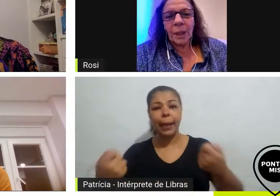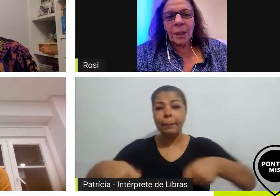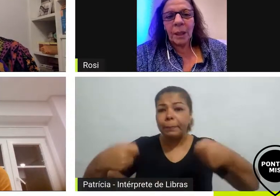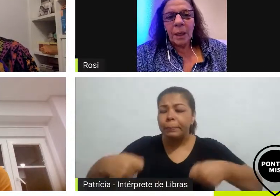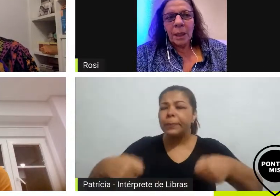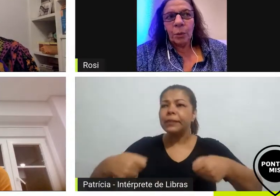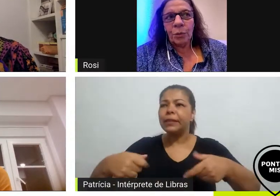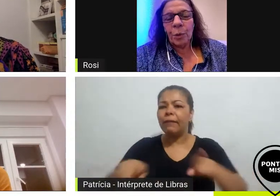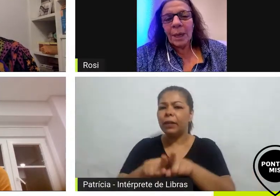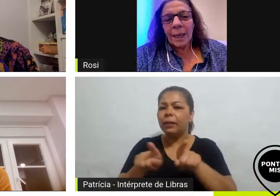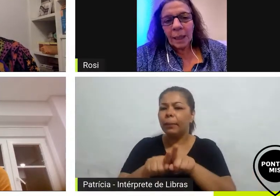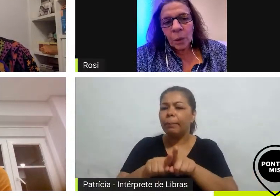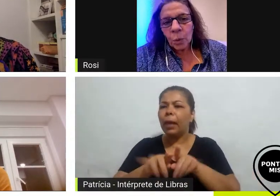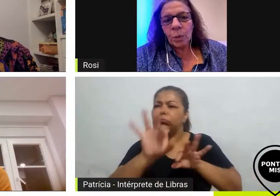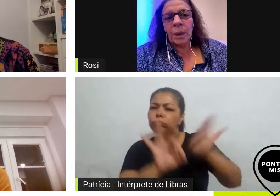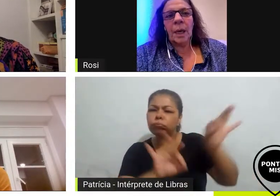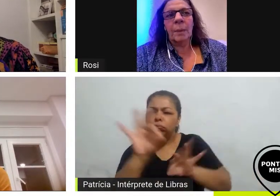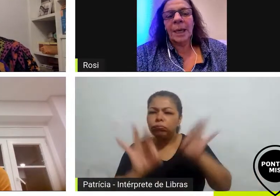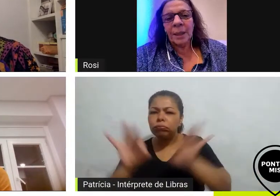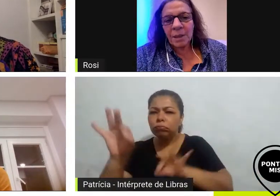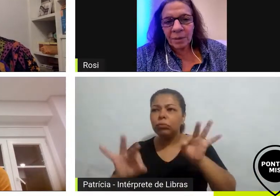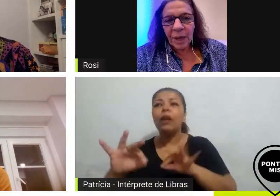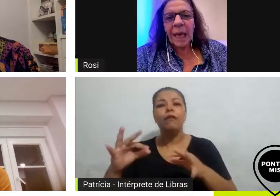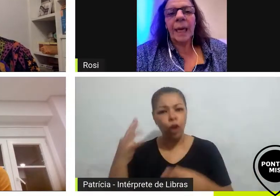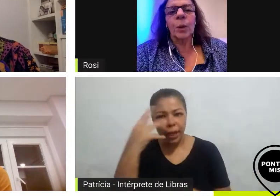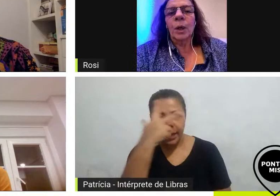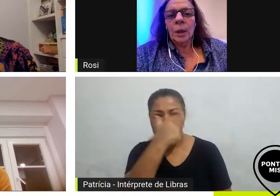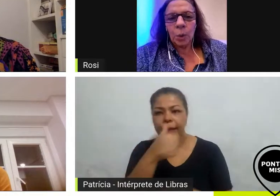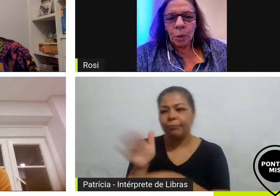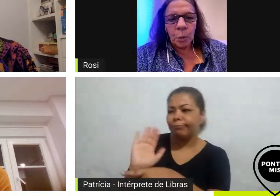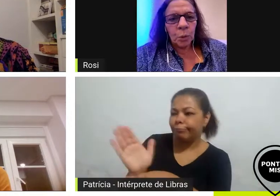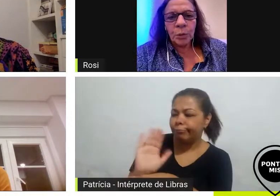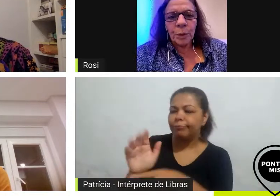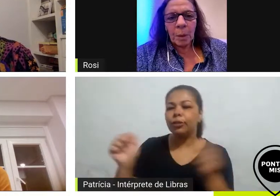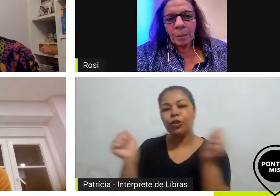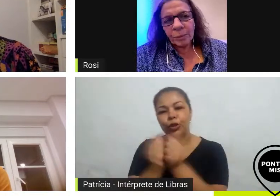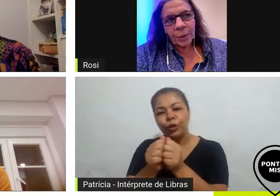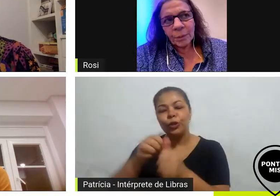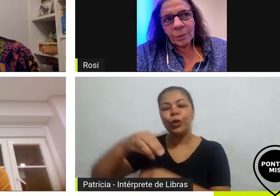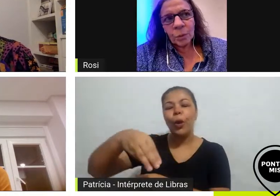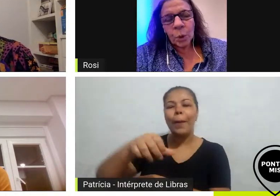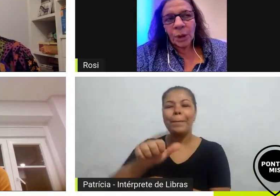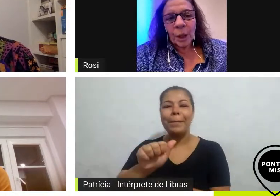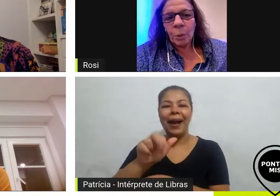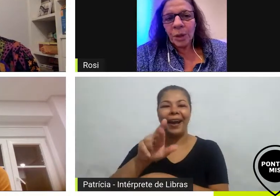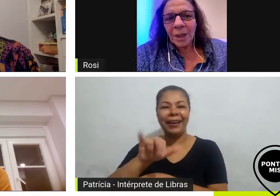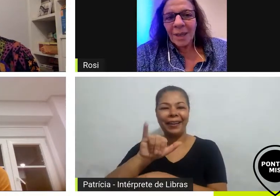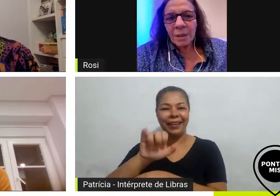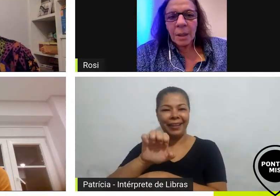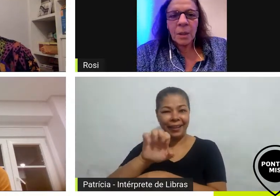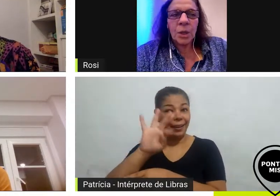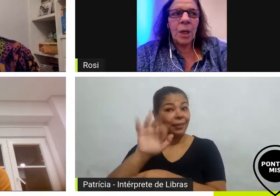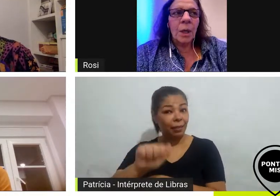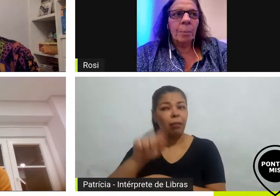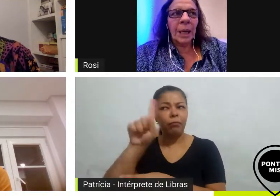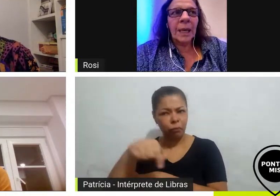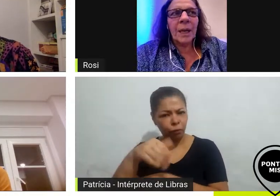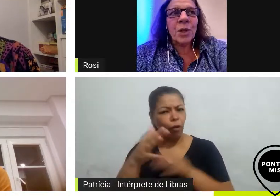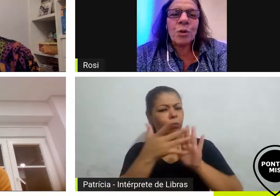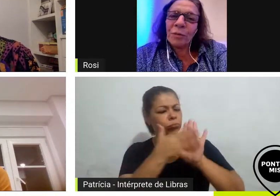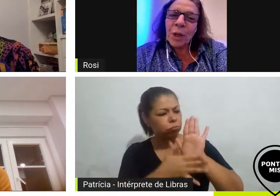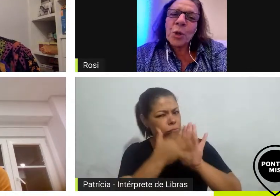muito bonita um filme lindo e a Marieta Severo todo mundo foi um roteiro muito interessante